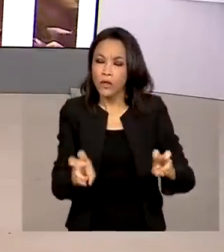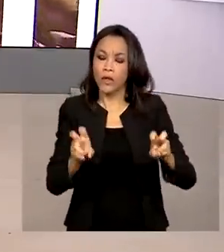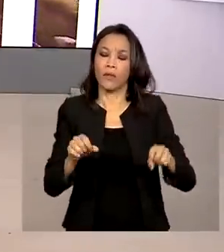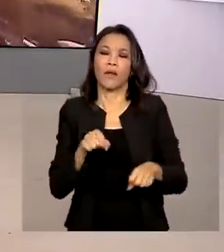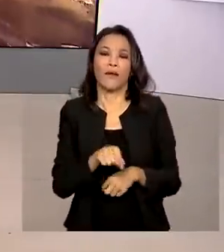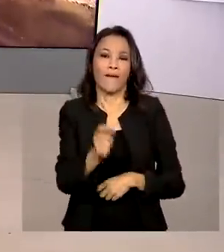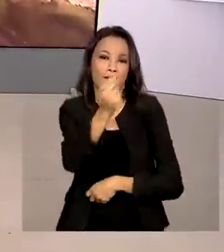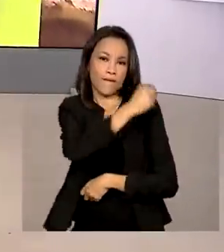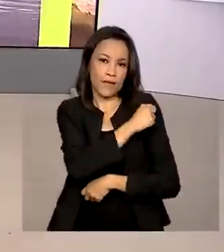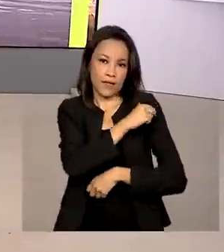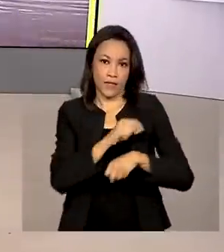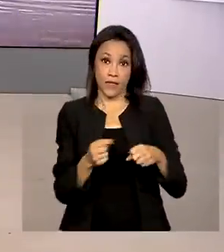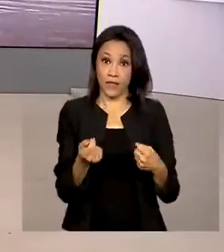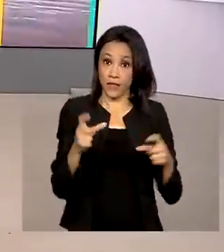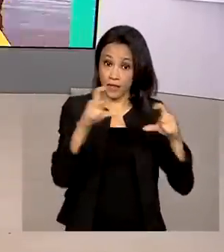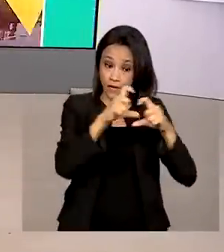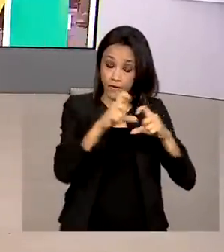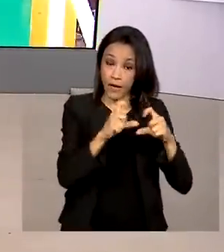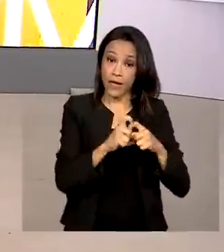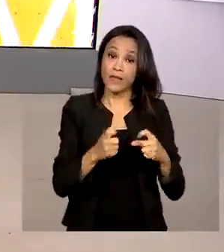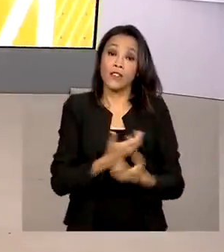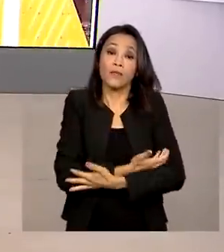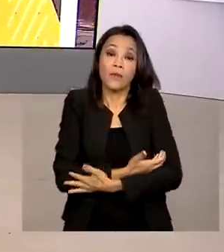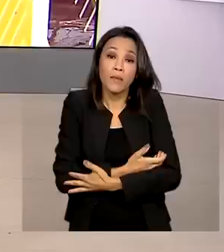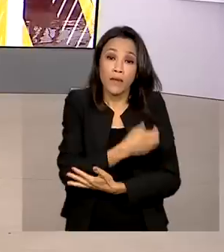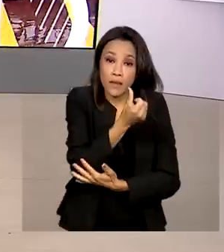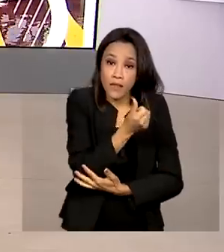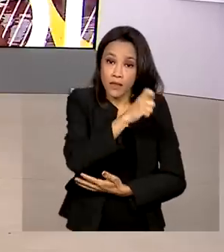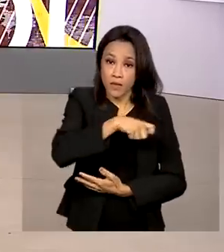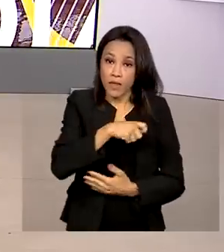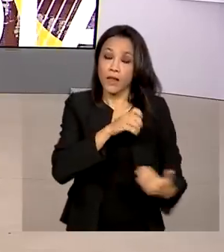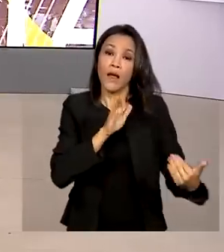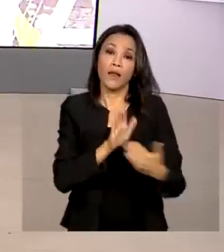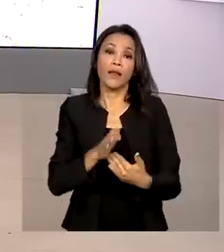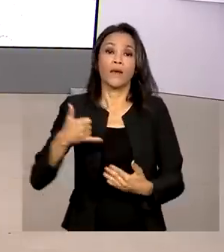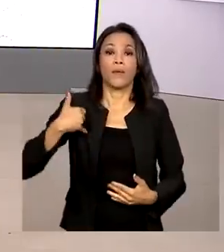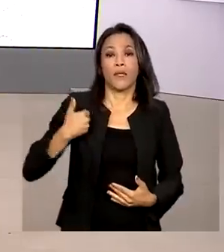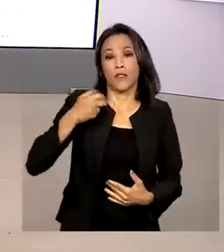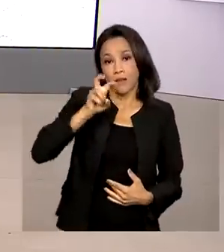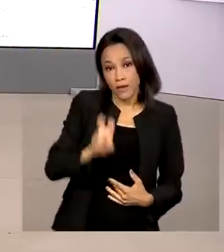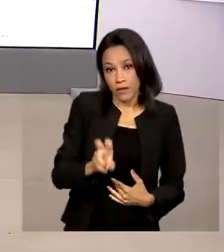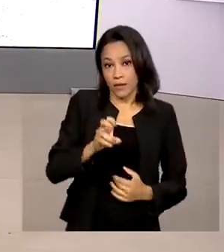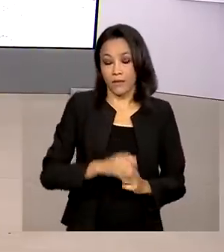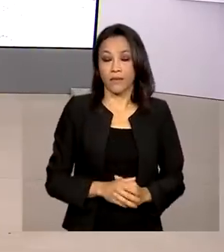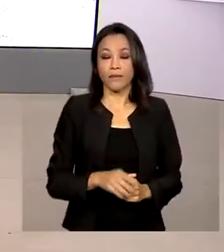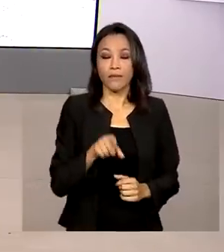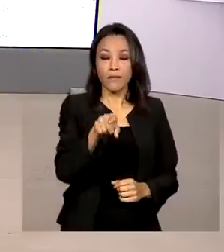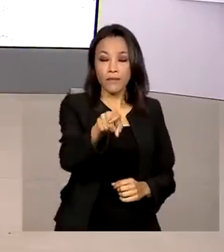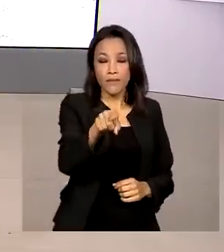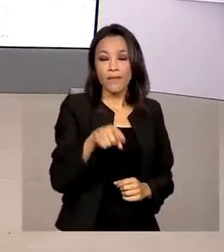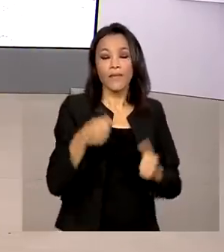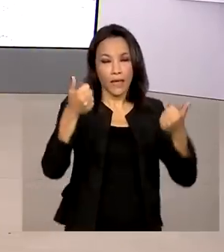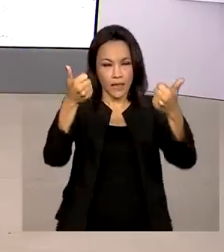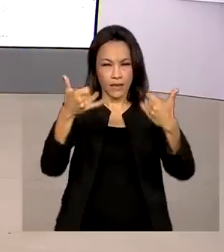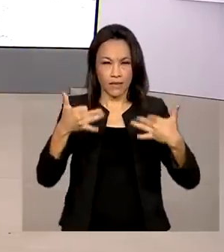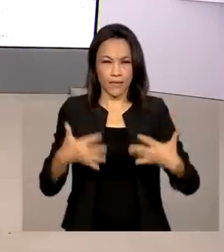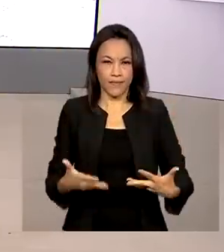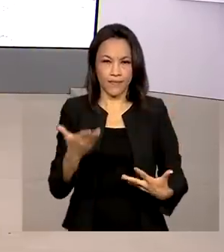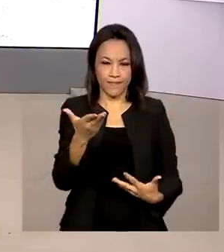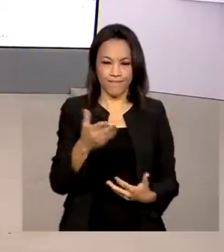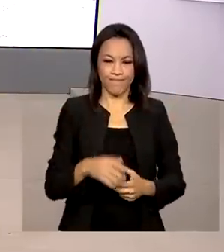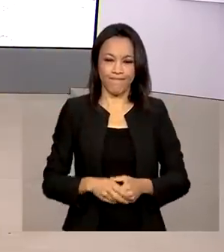para crianças de seis meses a menores de cinco anos. Vamos ao Rio de Janeiro saber os detalhes ao vivo com a repórter Priscila Terezo.